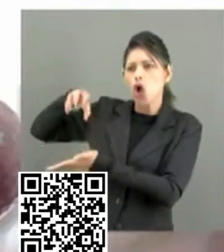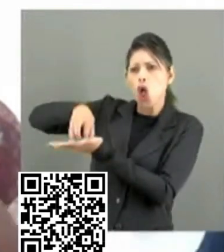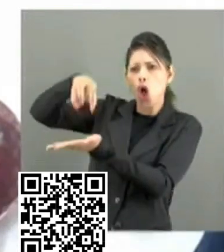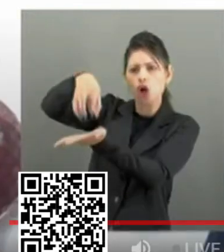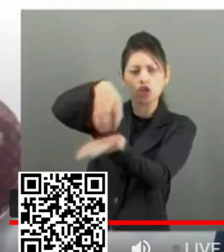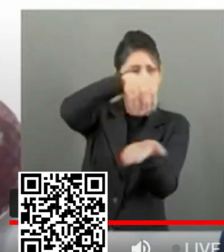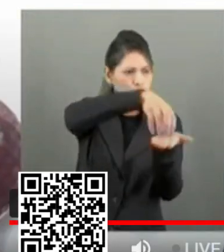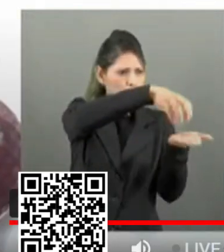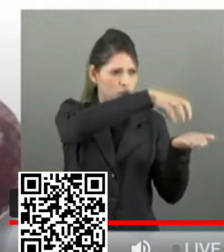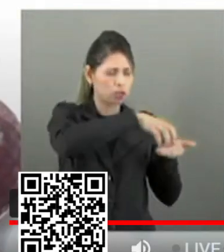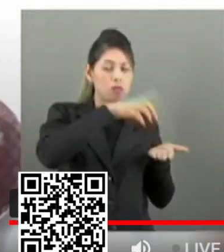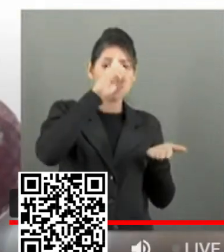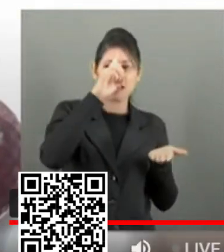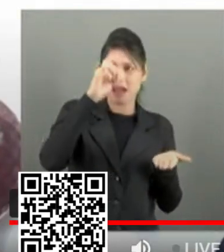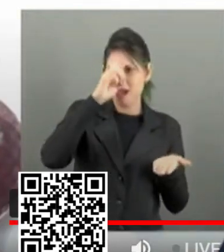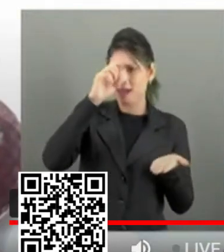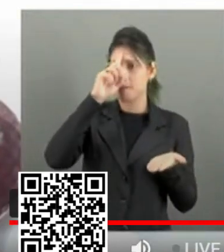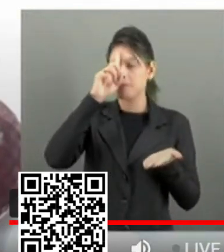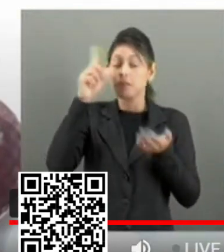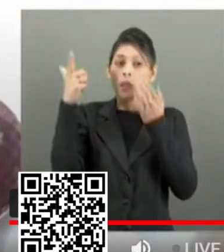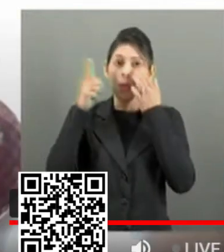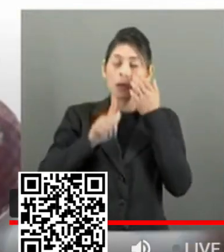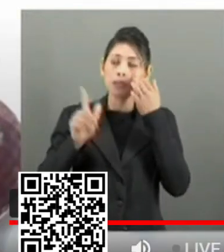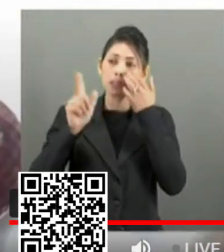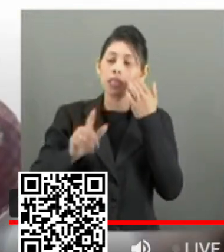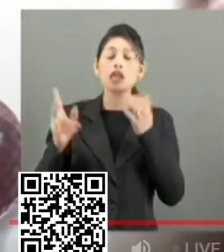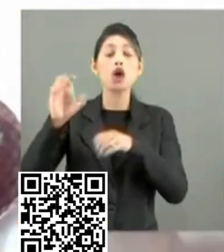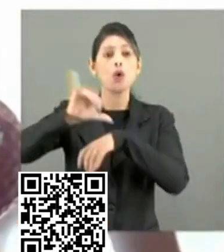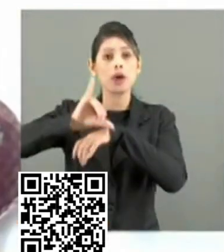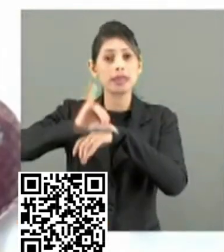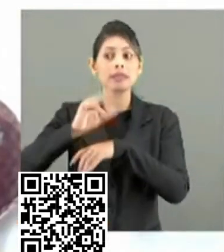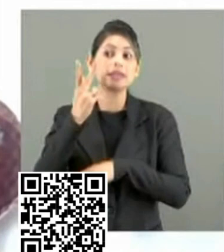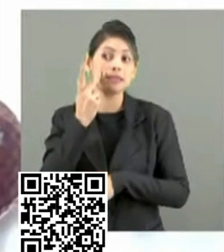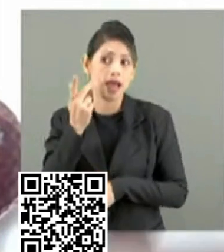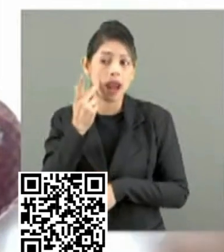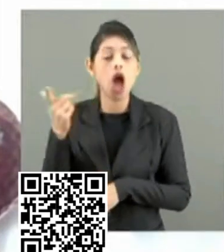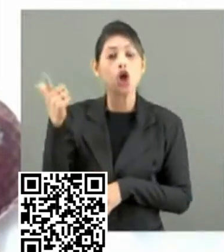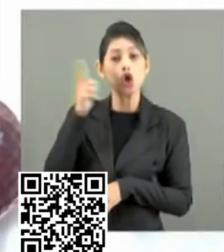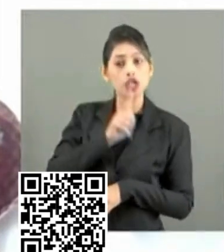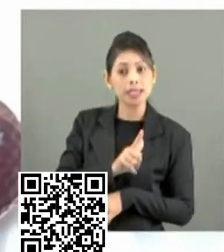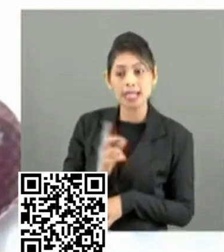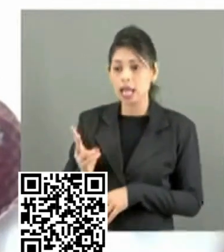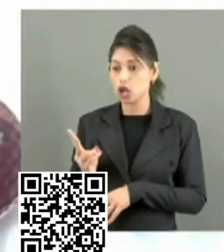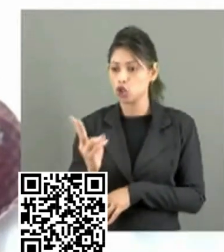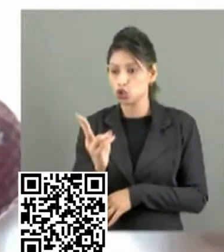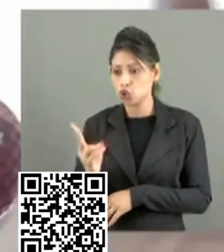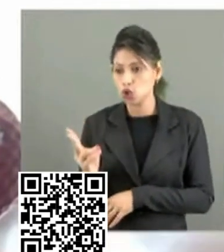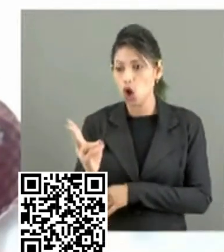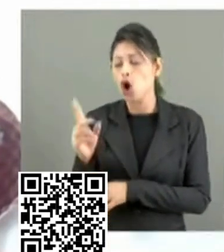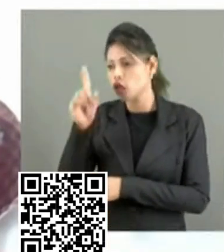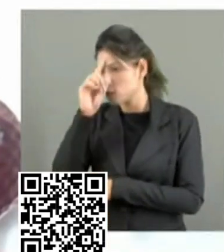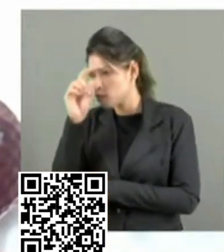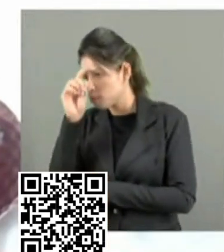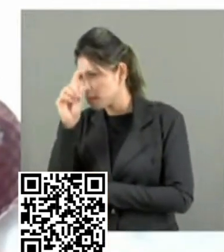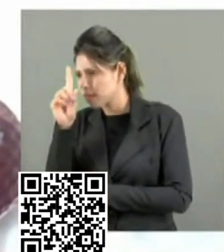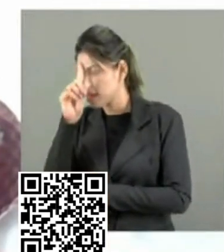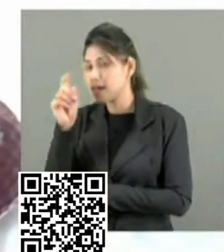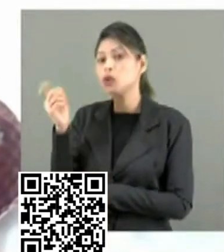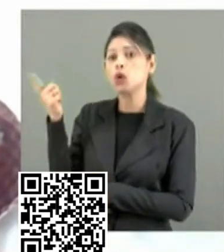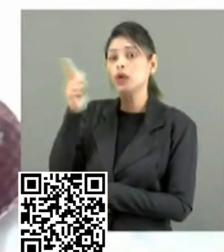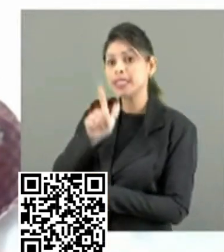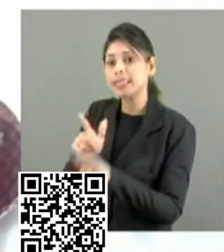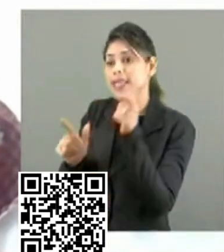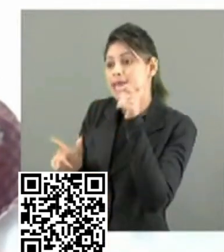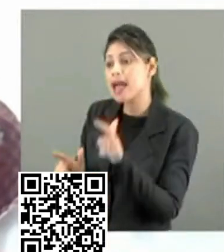possa fazer o devido custeio para que o Estado do Ceará possa fazer com que esses dois hospitais construídos pelo Estado do Ceará possam funcionar 100%